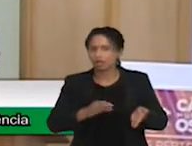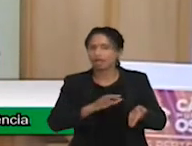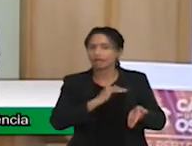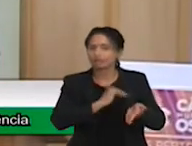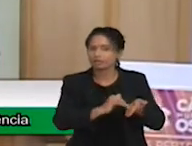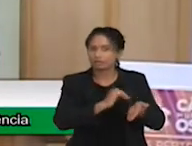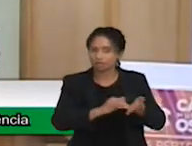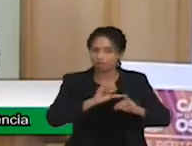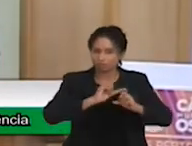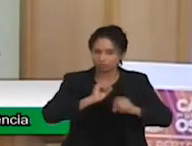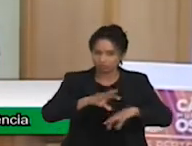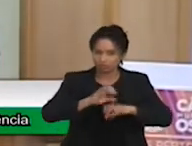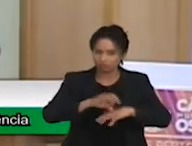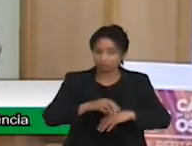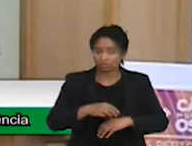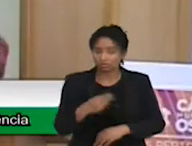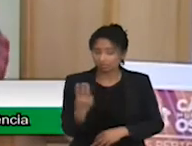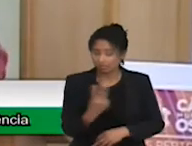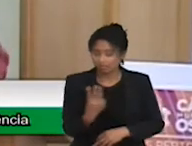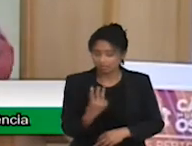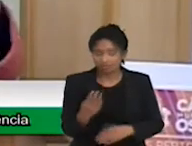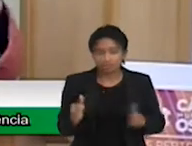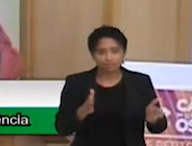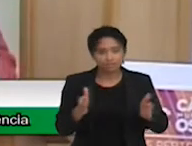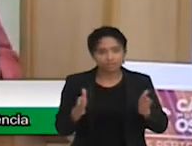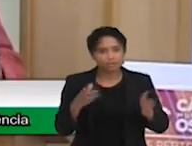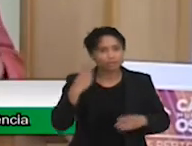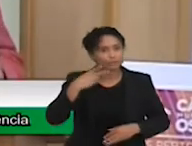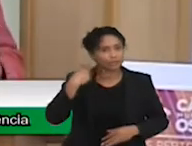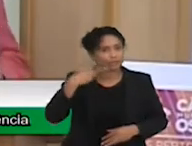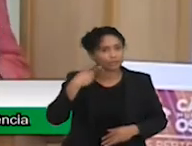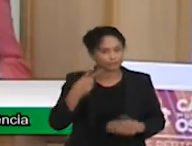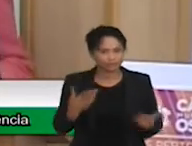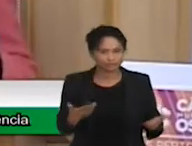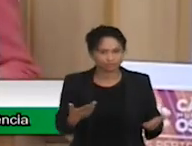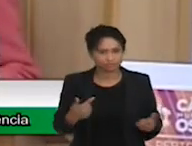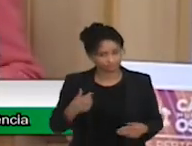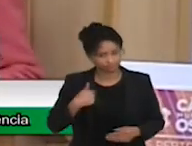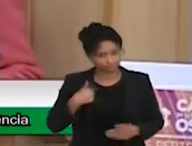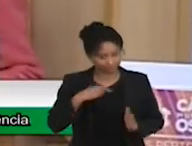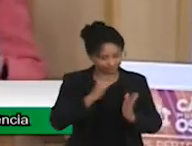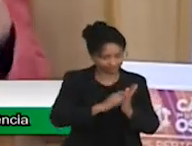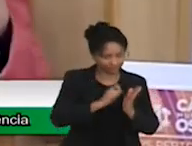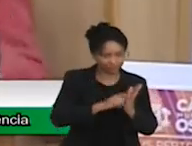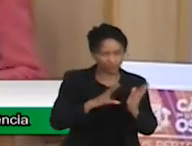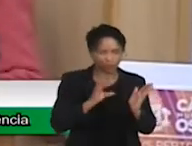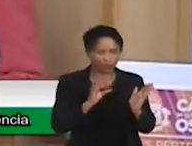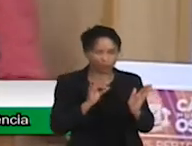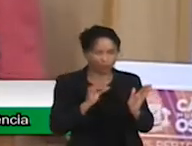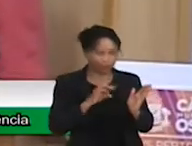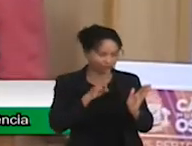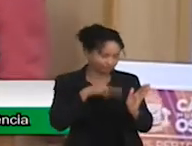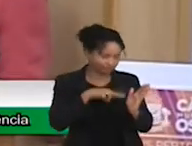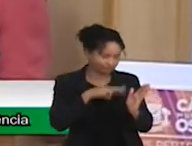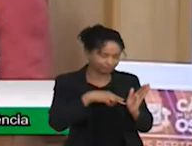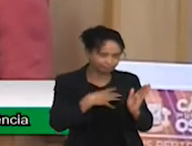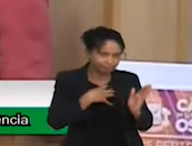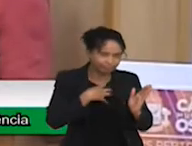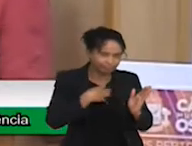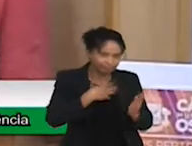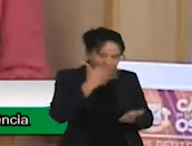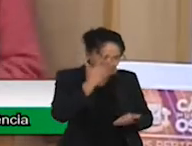vereadora. E eu anotei só umas palavras-chave aqui para não esquecer algumas coisas, para compartilhar com vocês o porquê do meu sentimento de